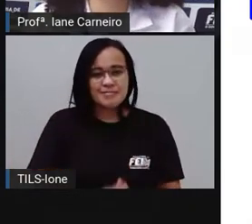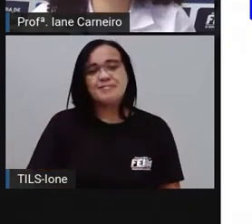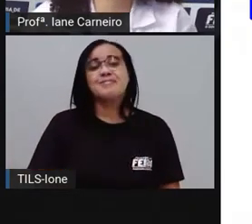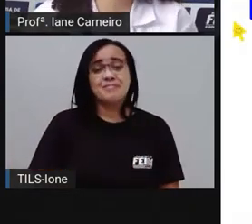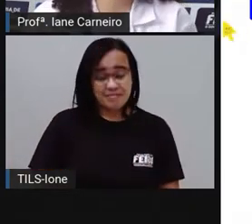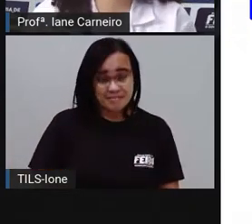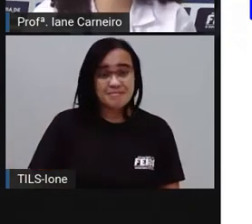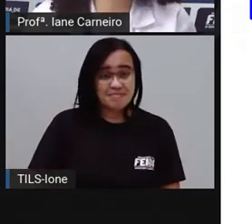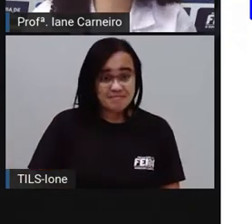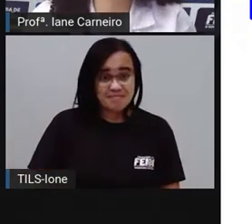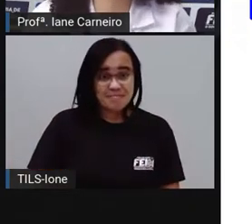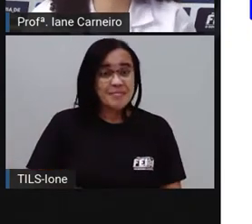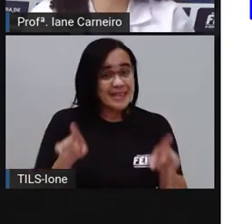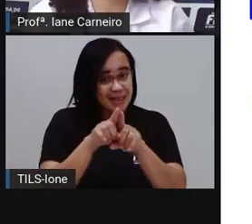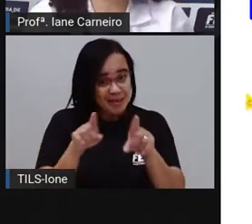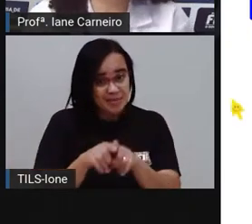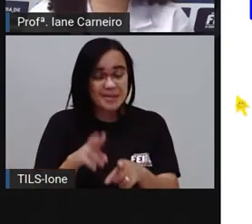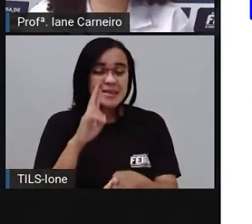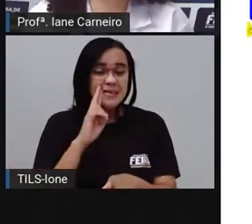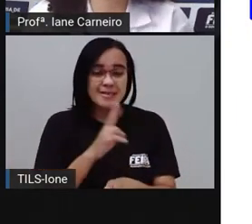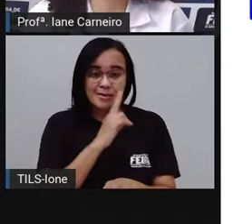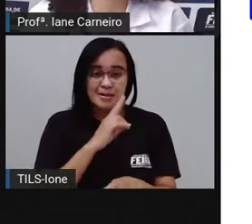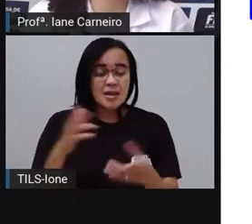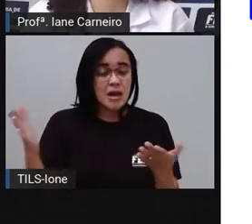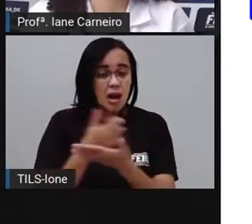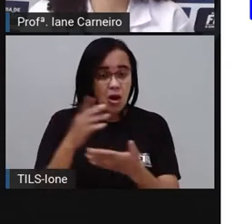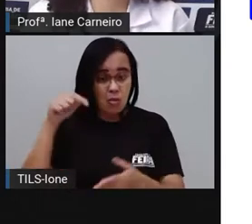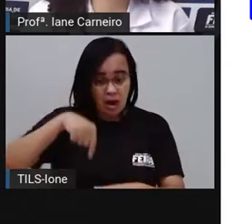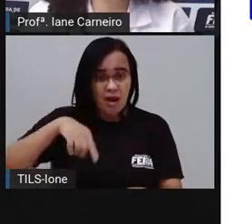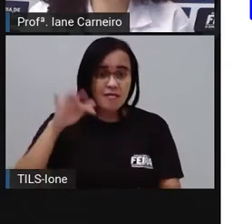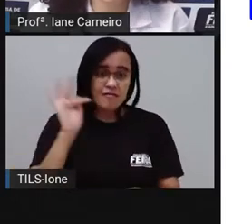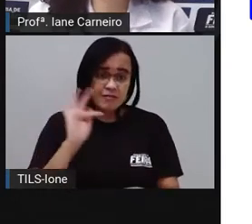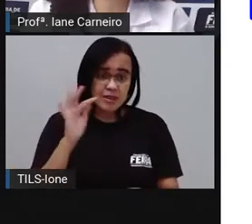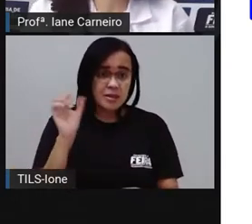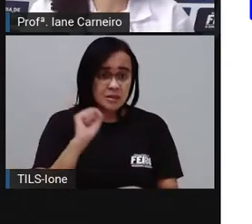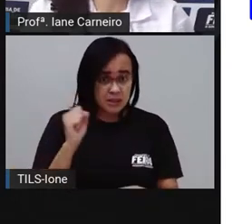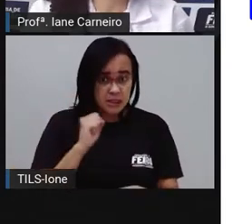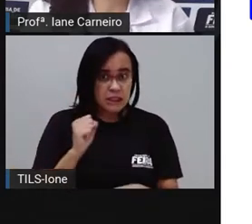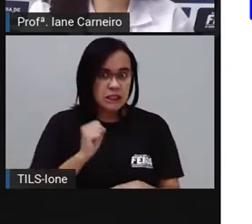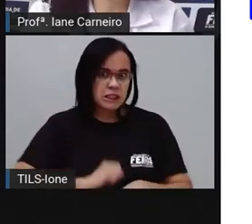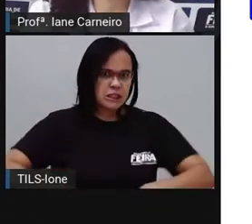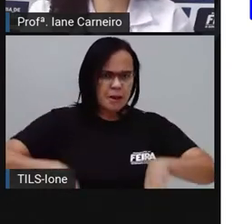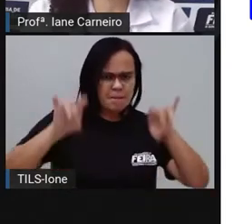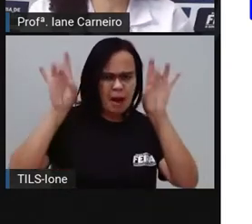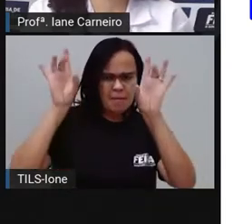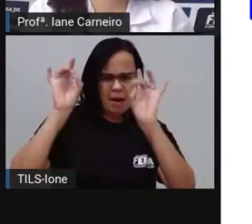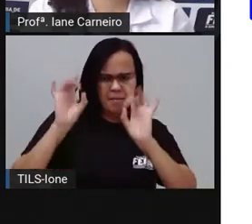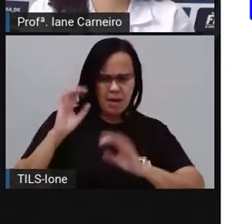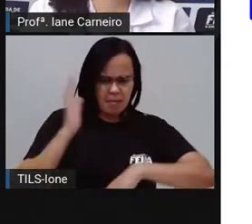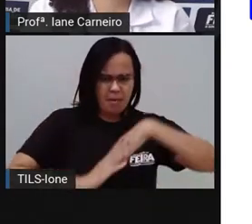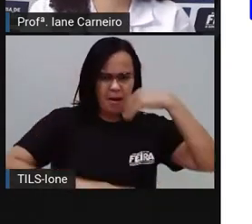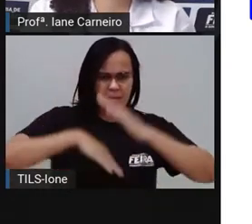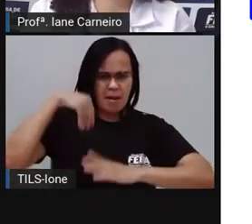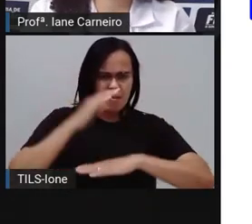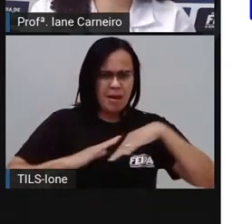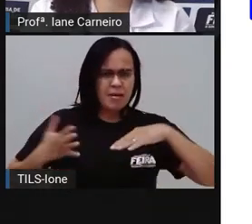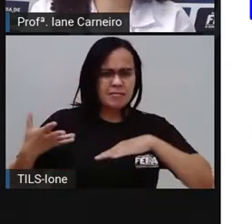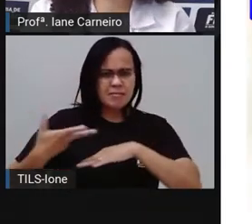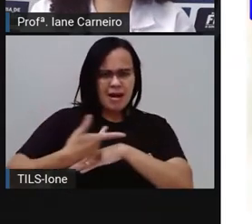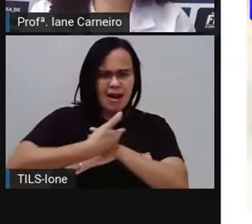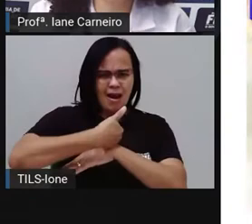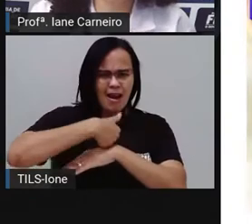Também tem restaurantes aqui da nossa cidade que são especialistas nesse tipo de comida, né? Numa comida